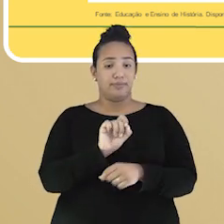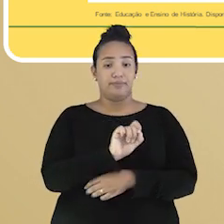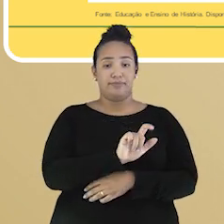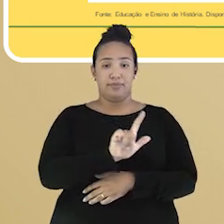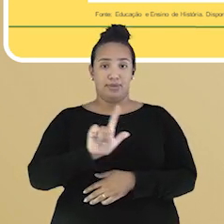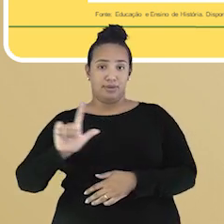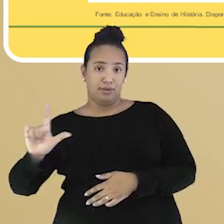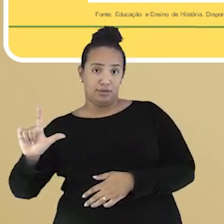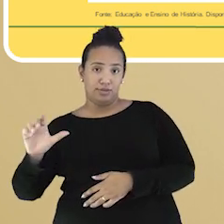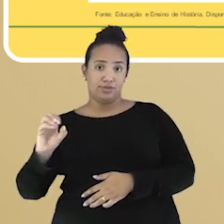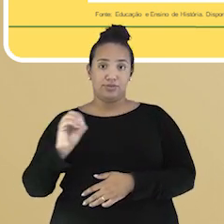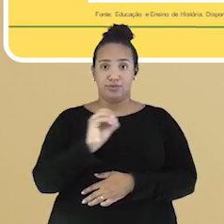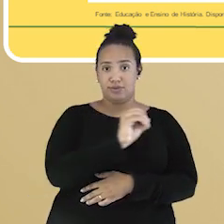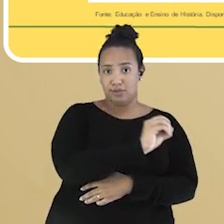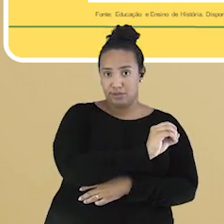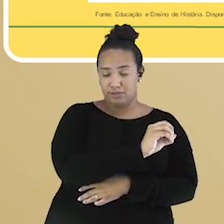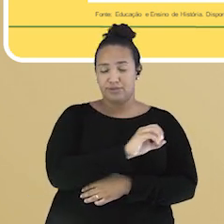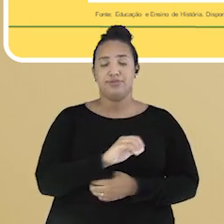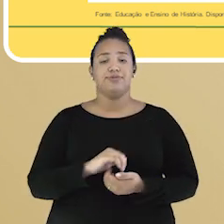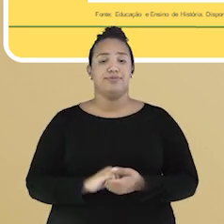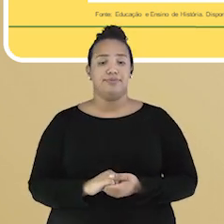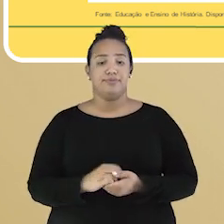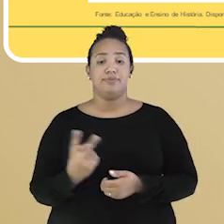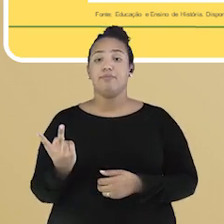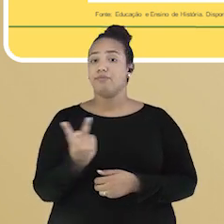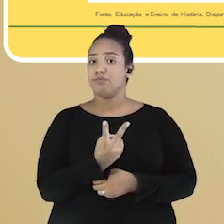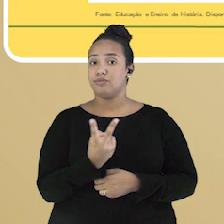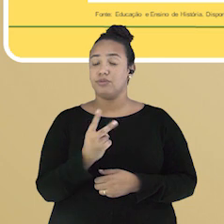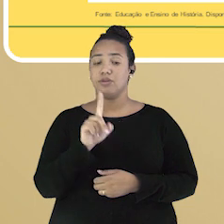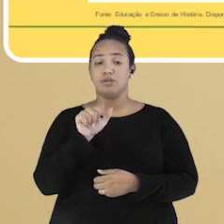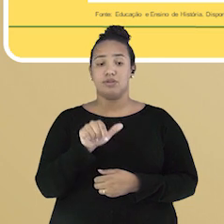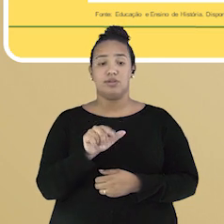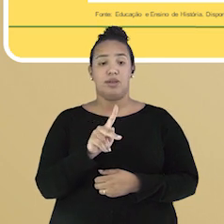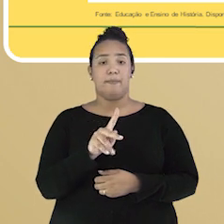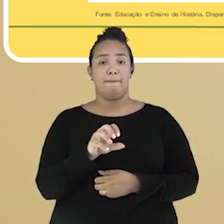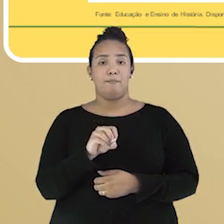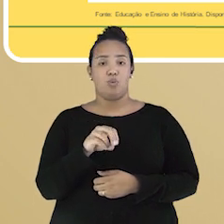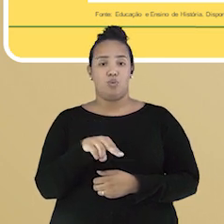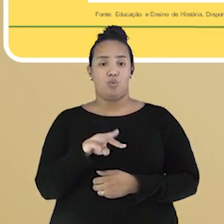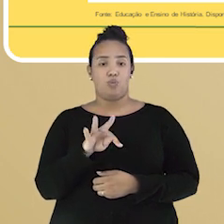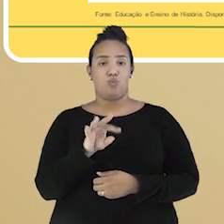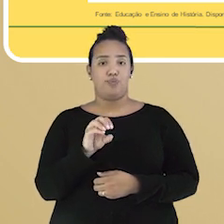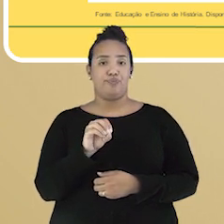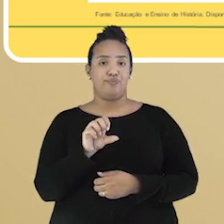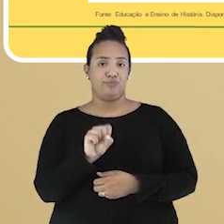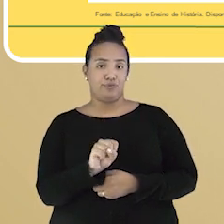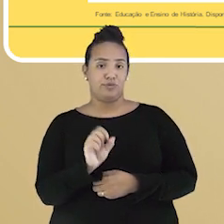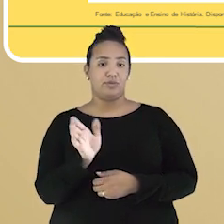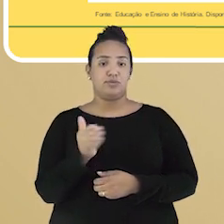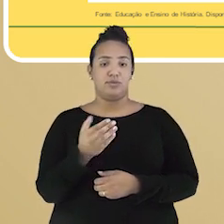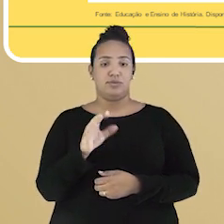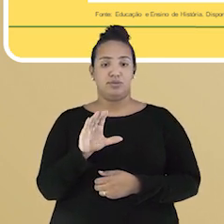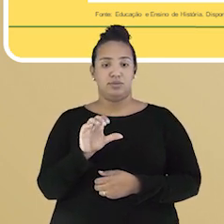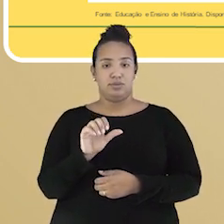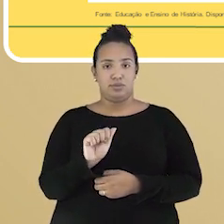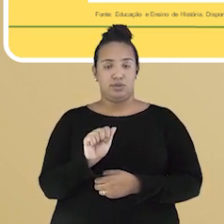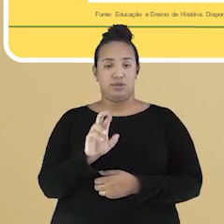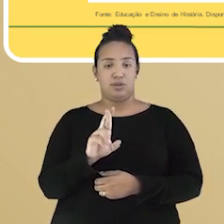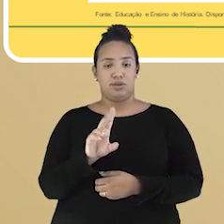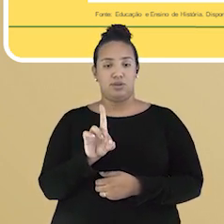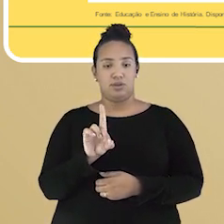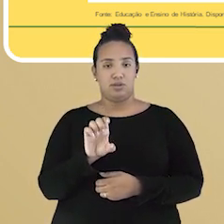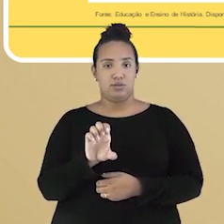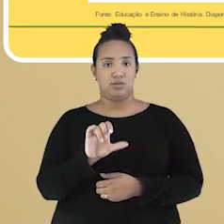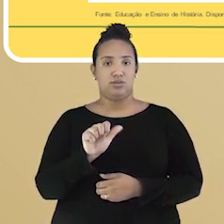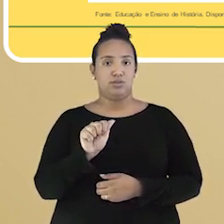leste e oeste. Esses são nomes de pontos cardeais, que possibilitam a orientação e a